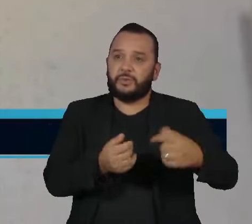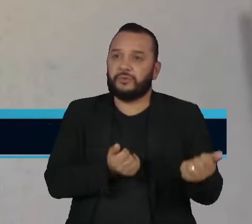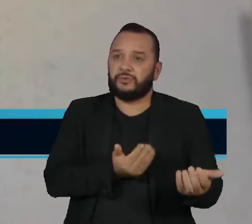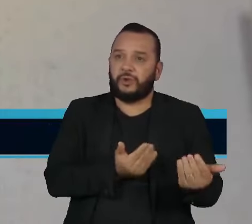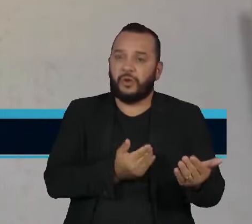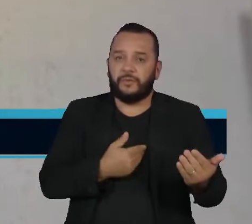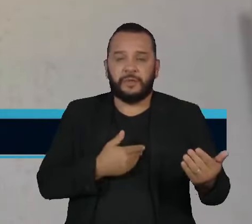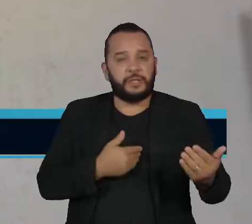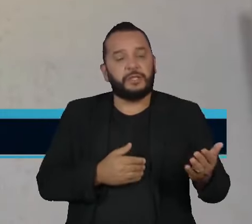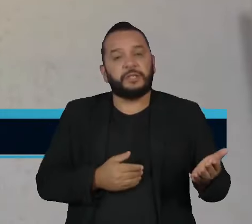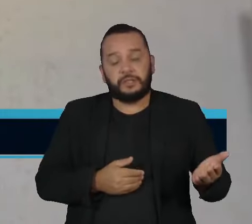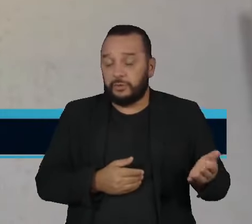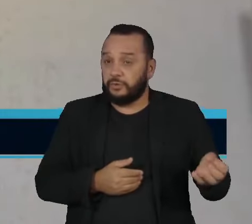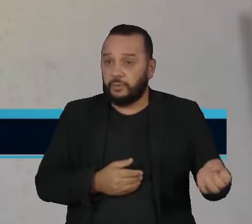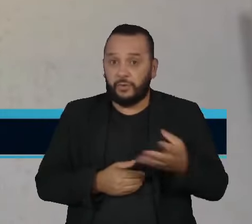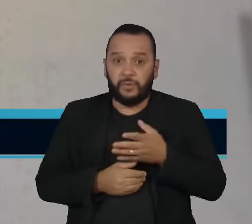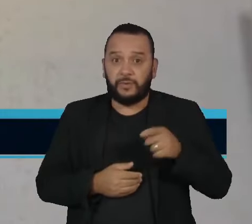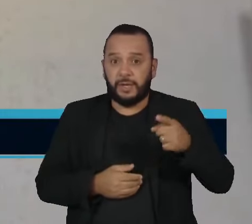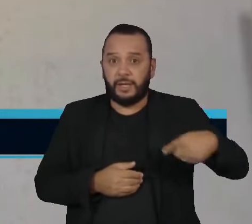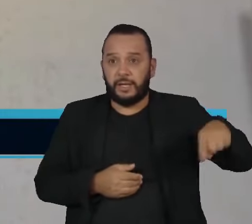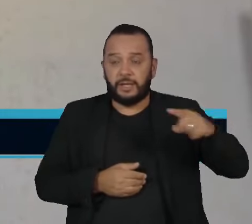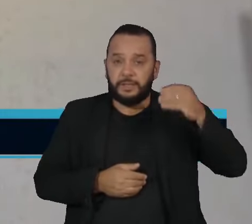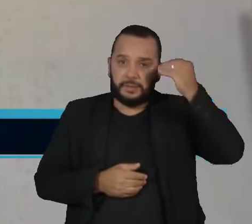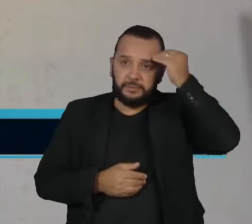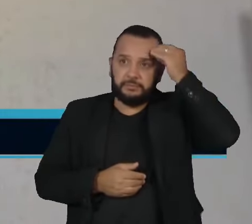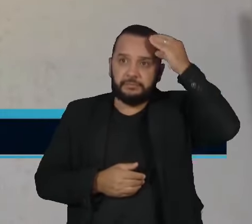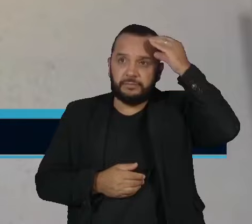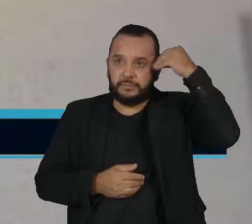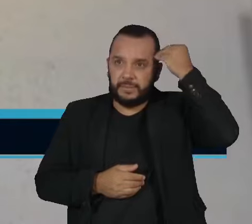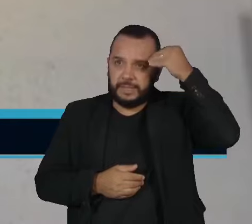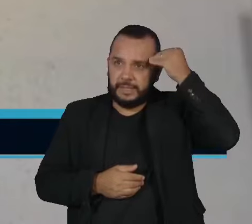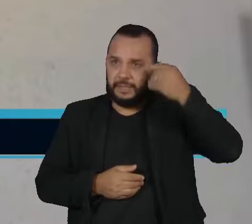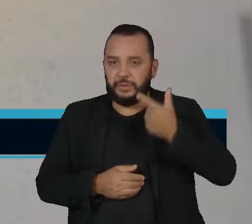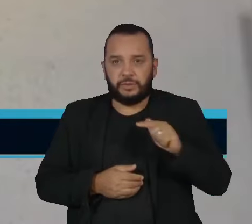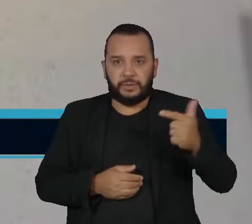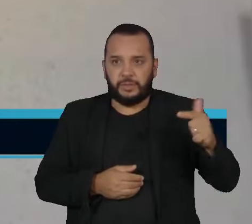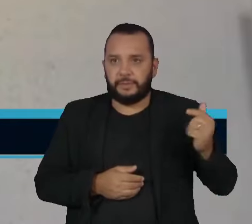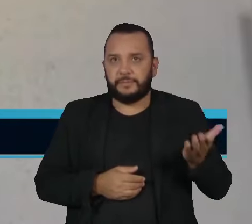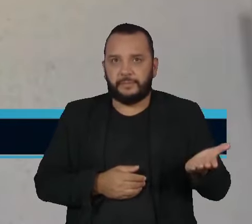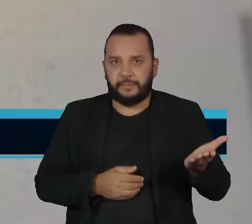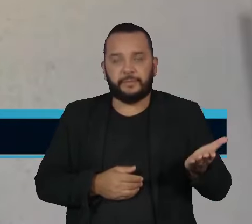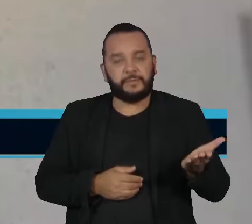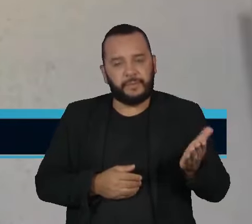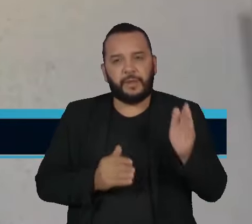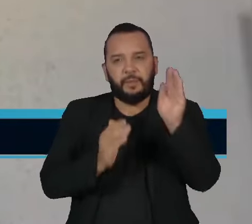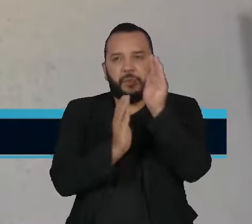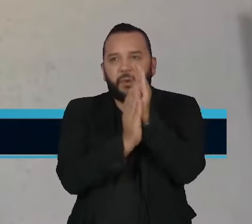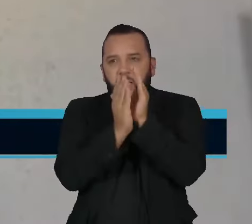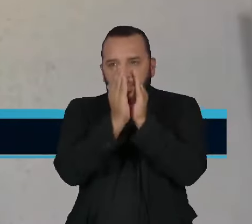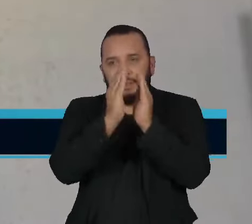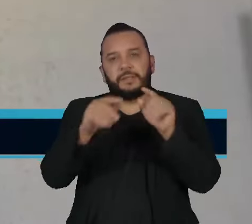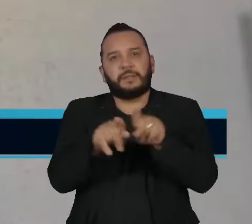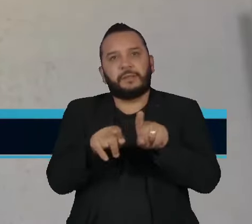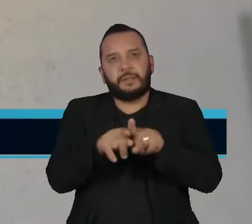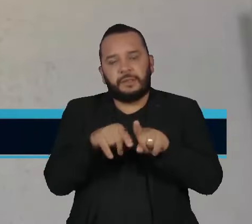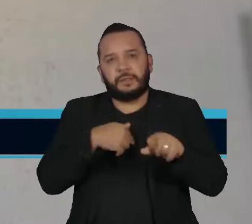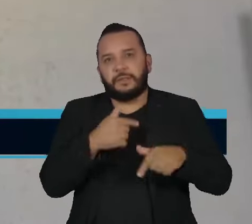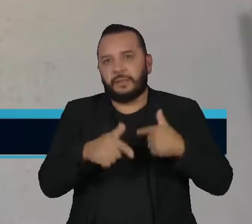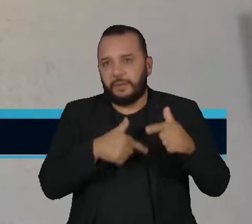chegando ainda não preparada para conduzir os processos, principalmente os burocráticos, operacionais,